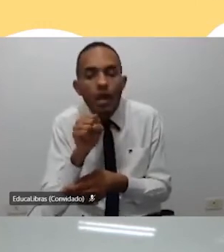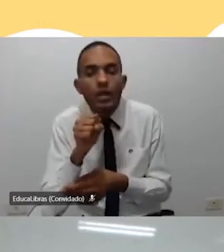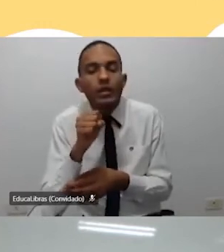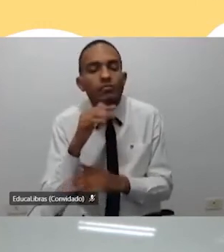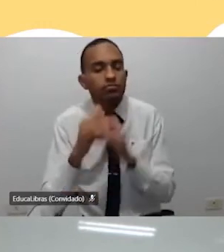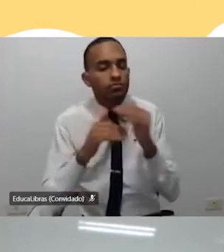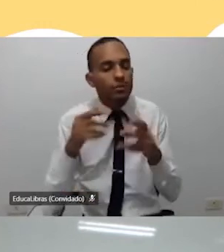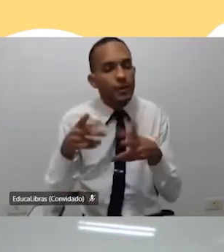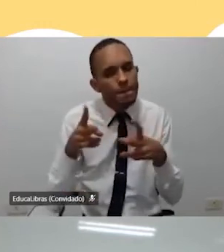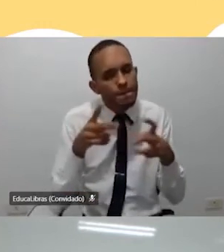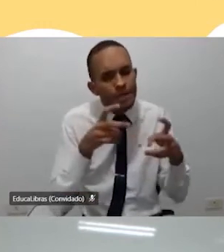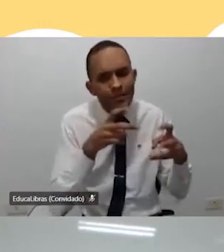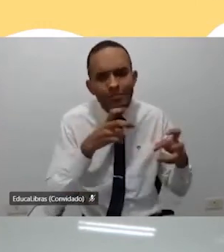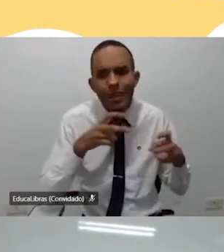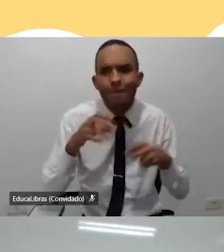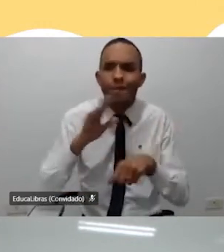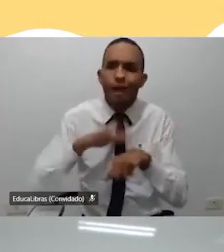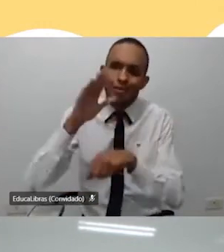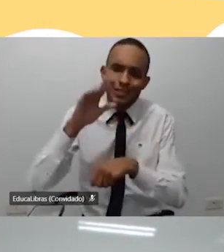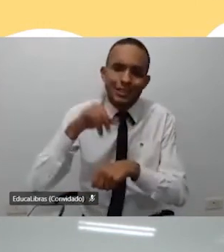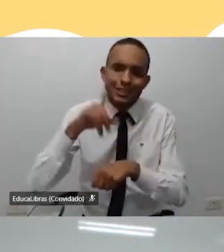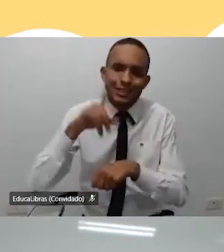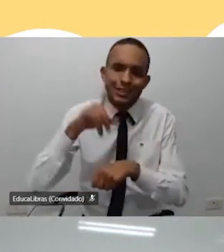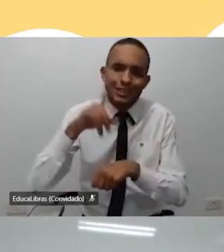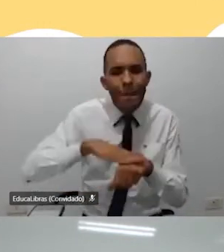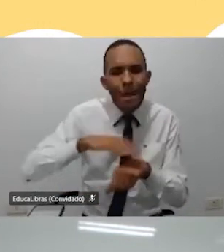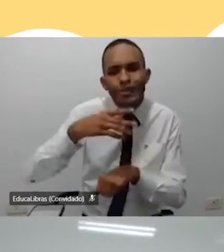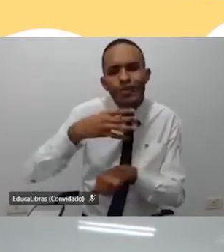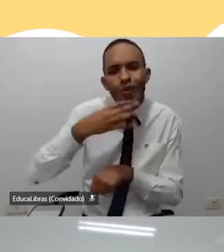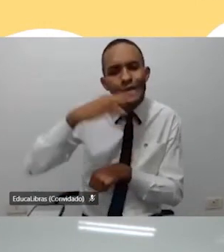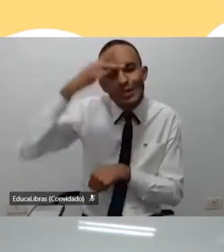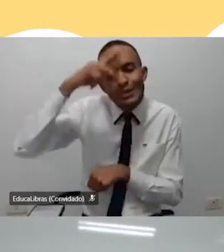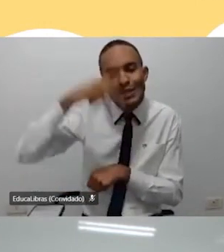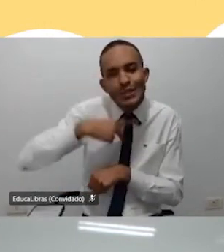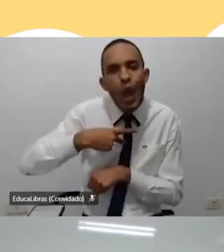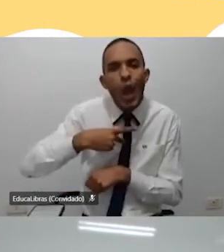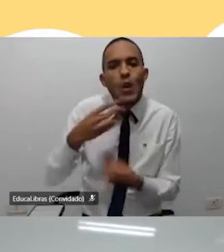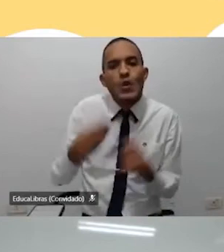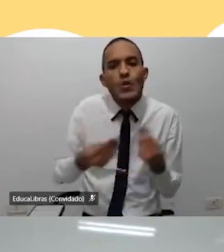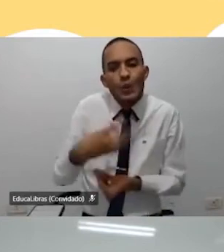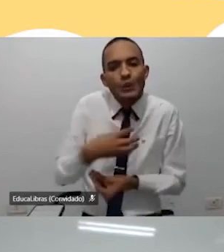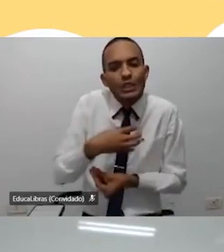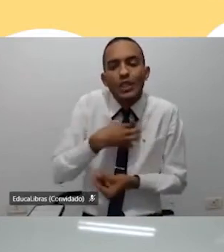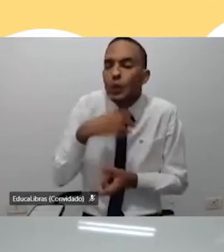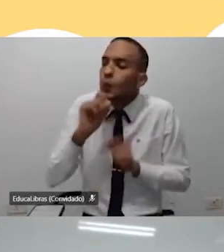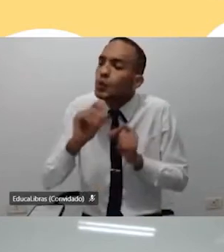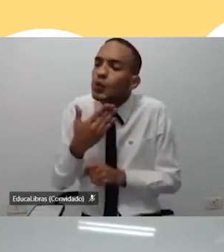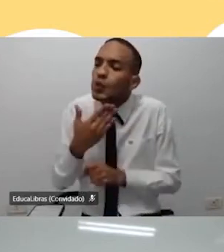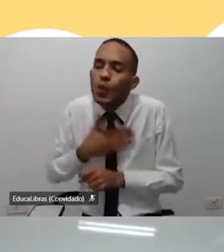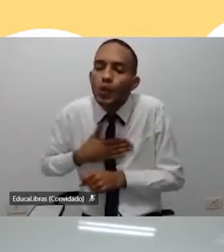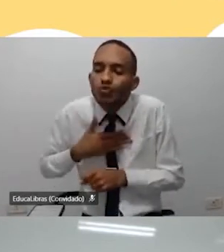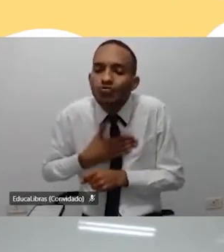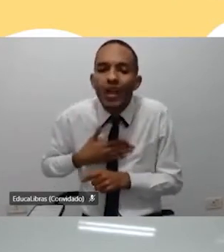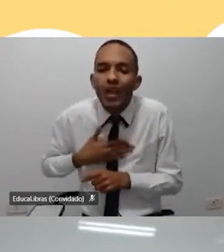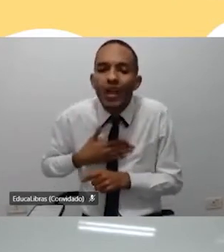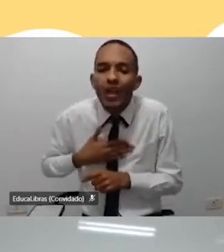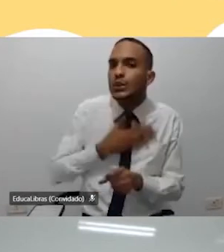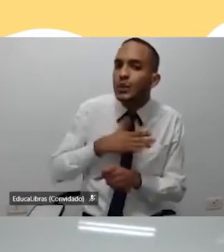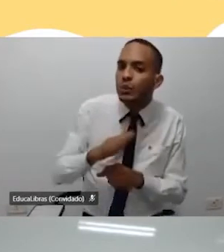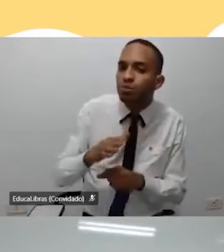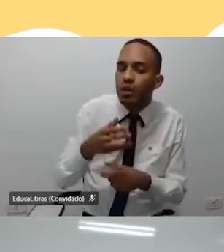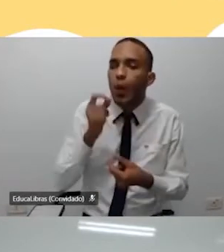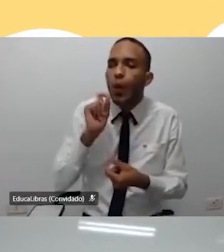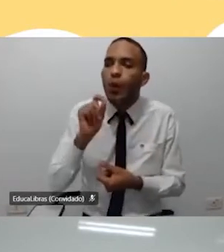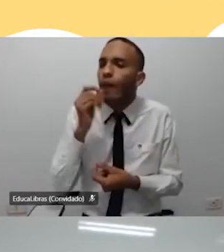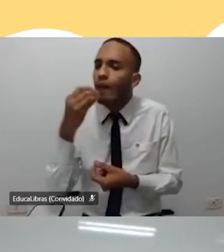eu comecei a perceber mais, ter mais autoconhecimento, conhecer quem eu era, o que eu gostava, os meus pontos